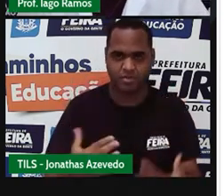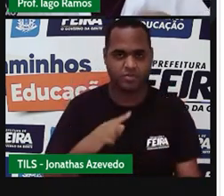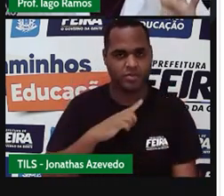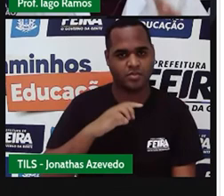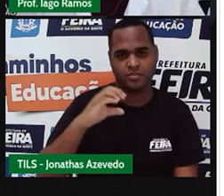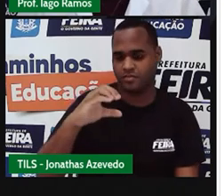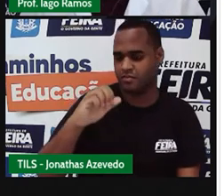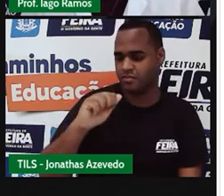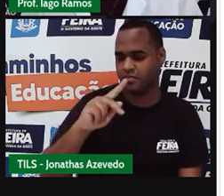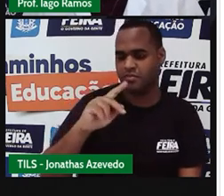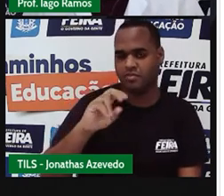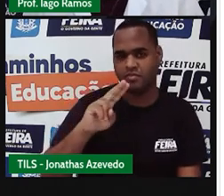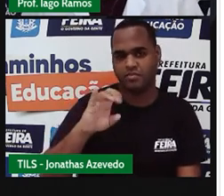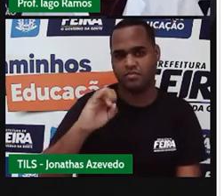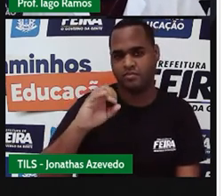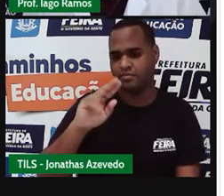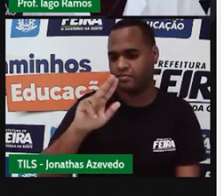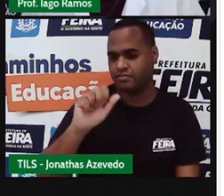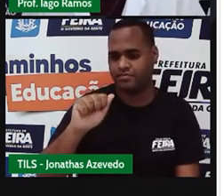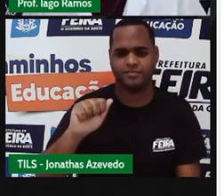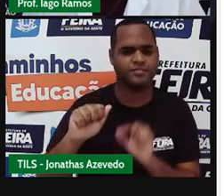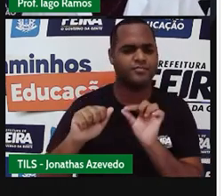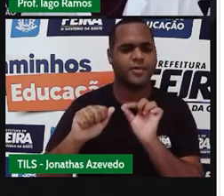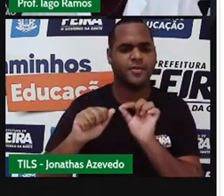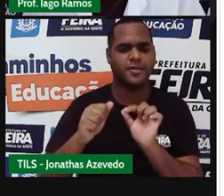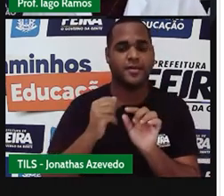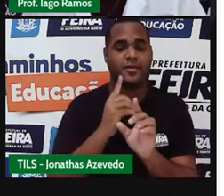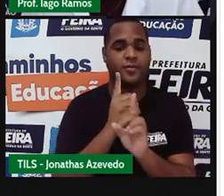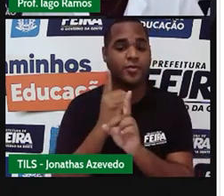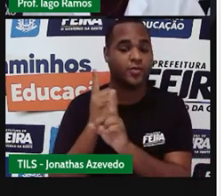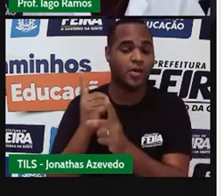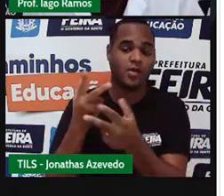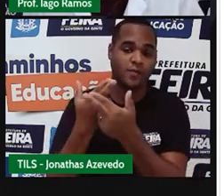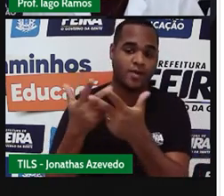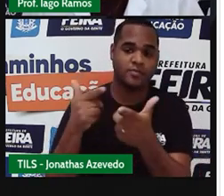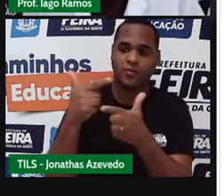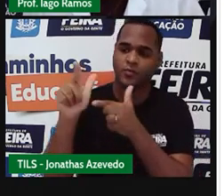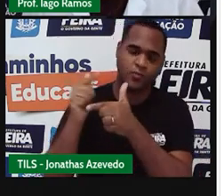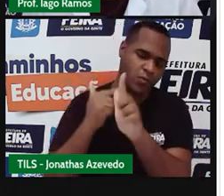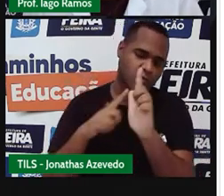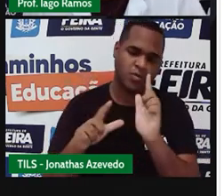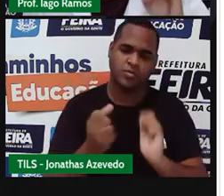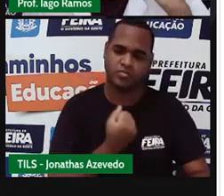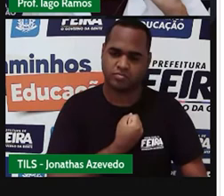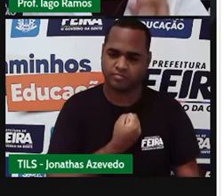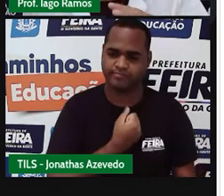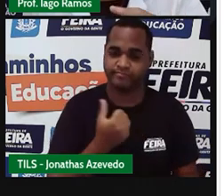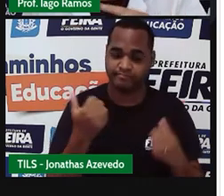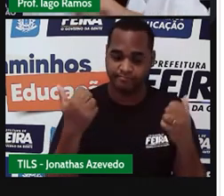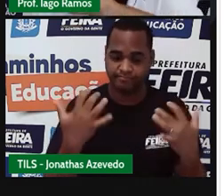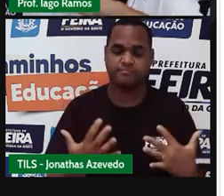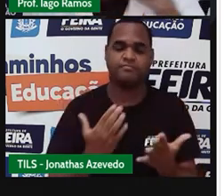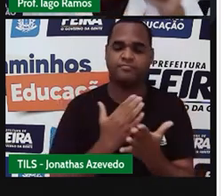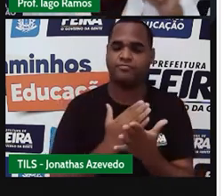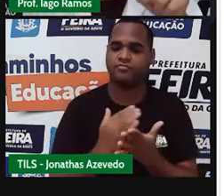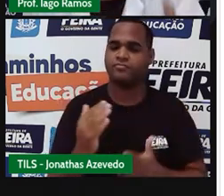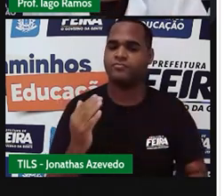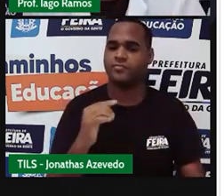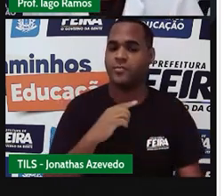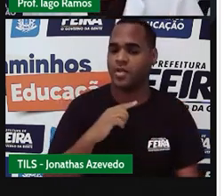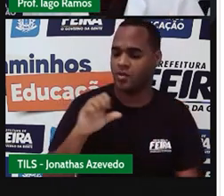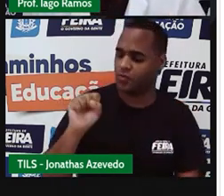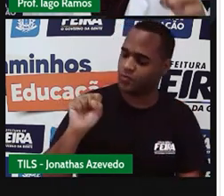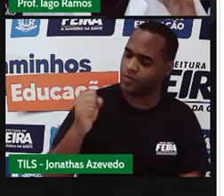Então, por exemplo, eu vou encontrar ali outros números Capicuas a partir do 84 que não é